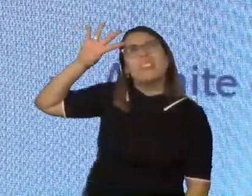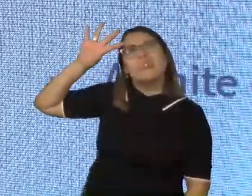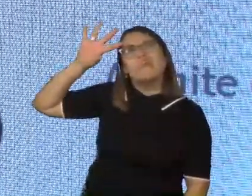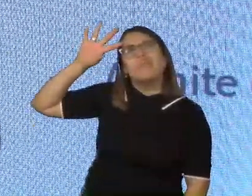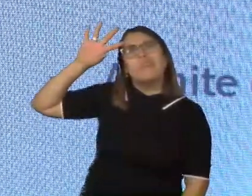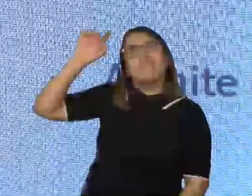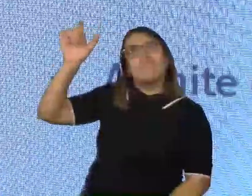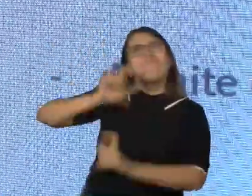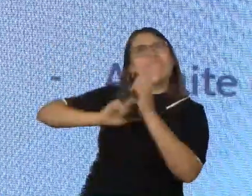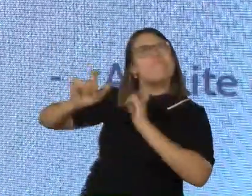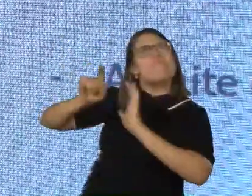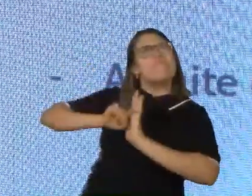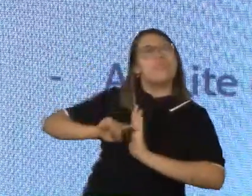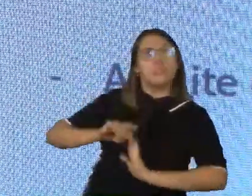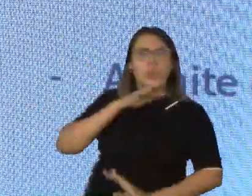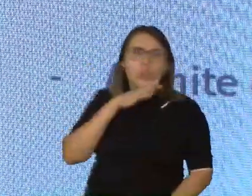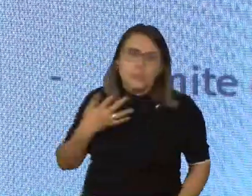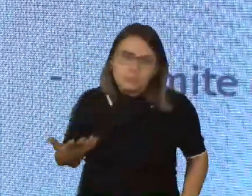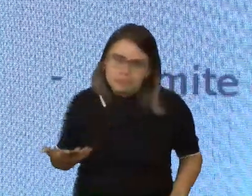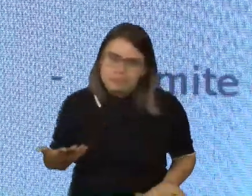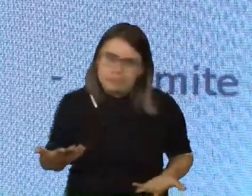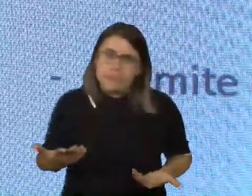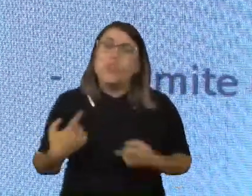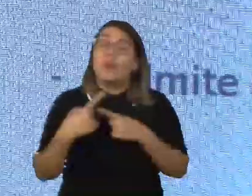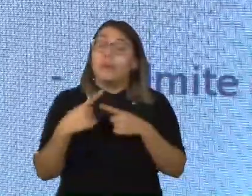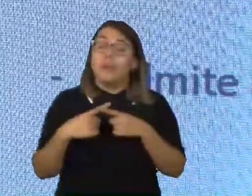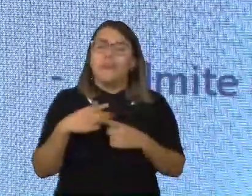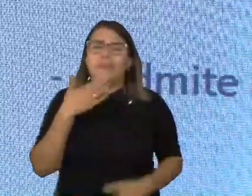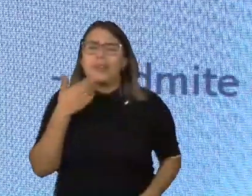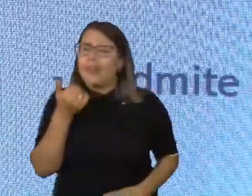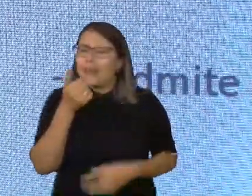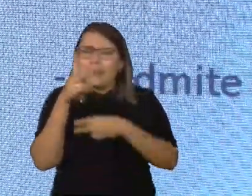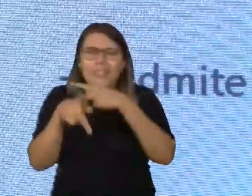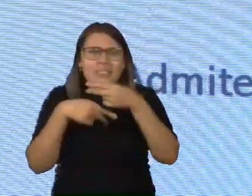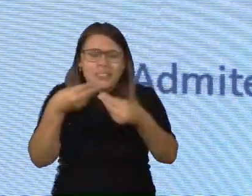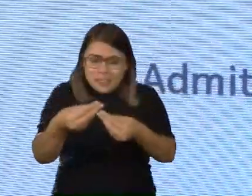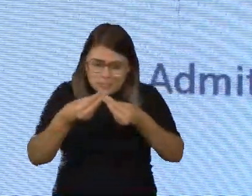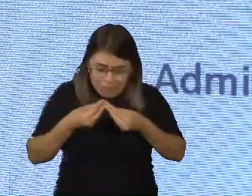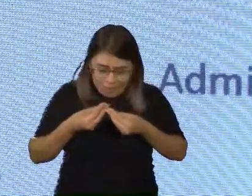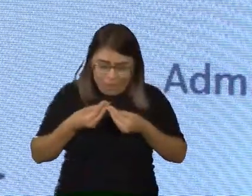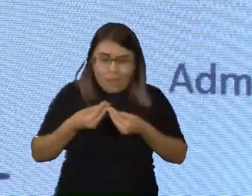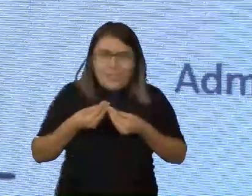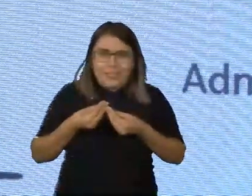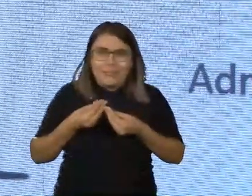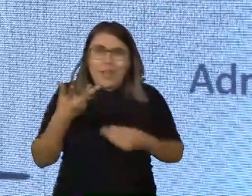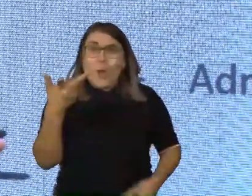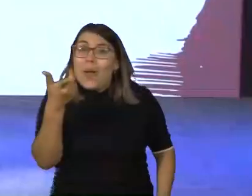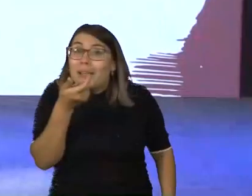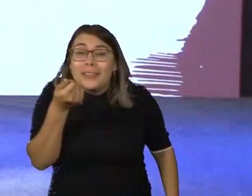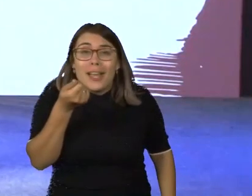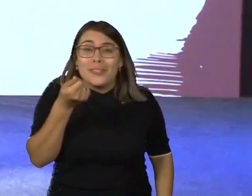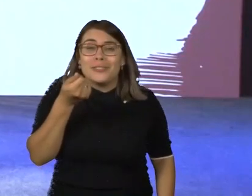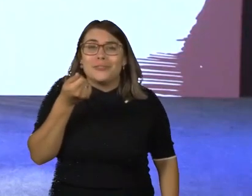antes de ouvir o que essa pessoa tem para me dizer, né? E o melhor presente que eu posso dar para alguém é a qualidade da minha